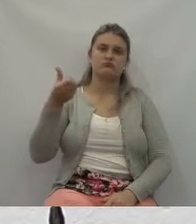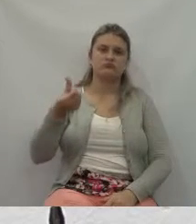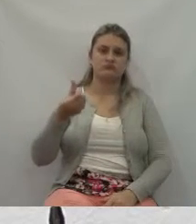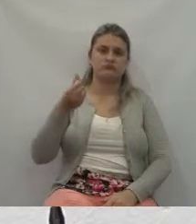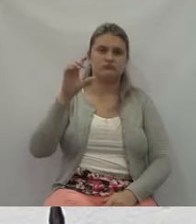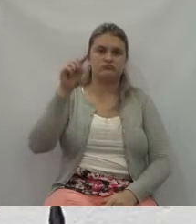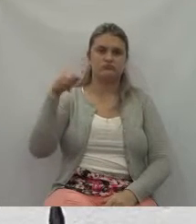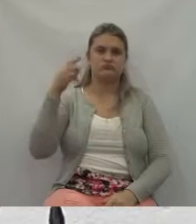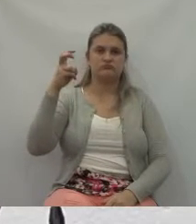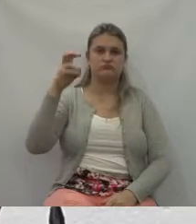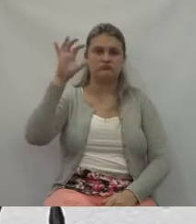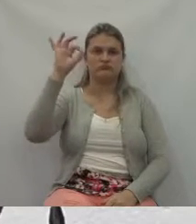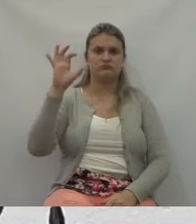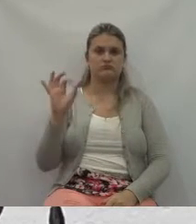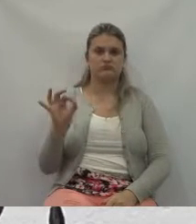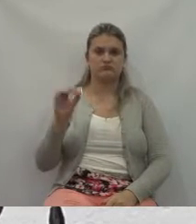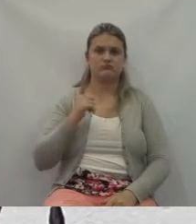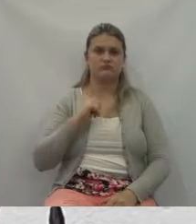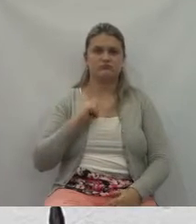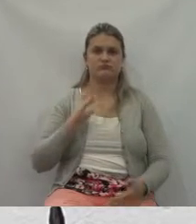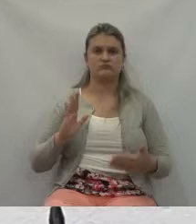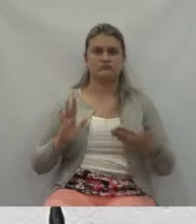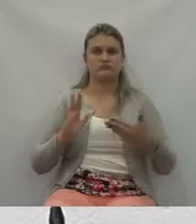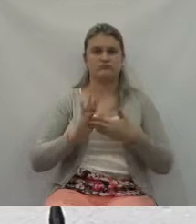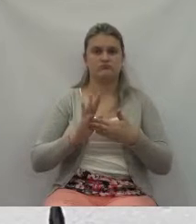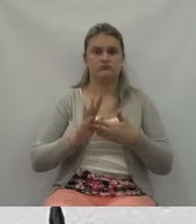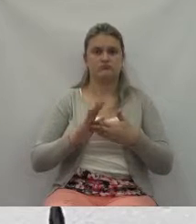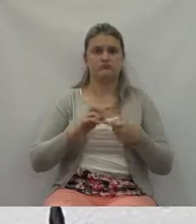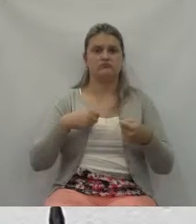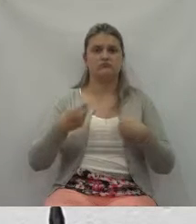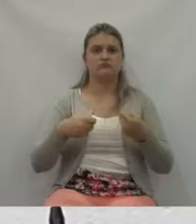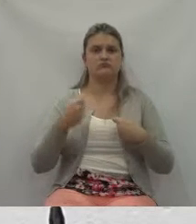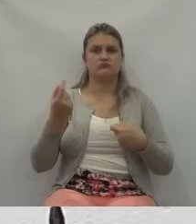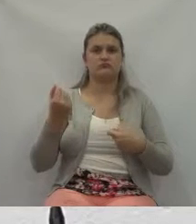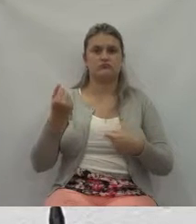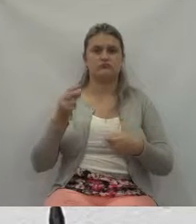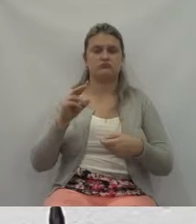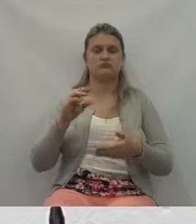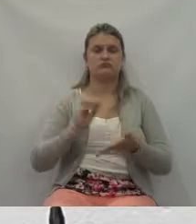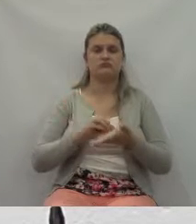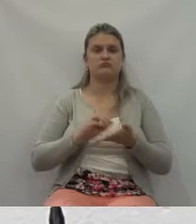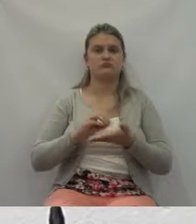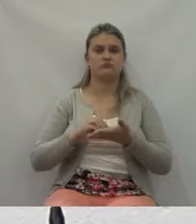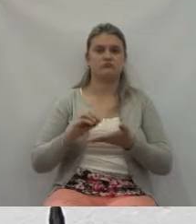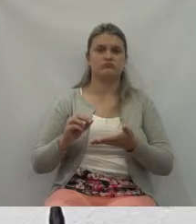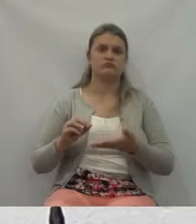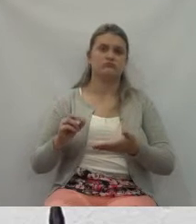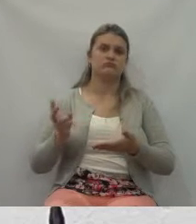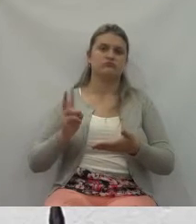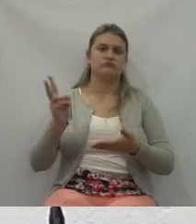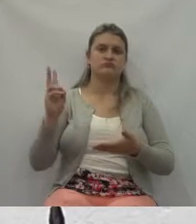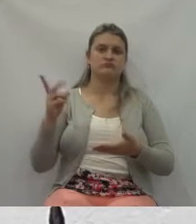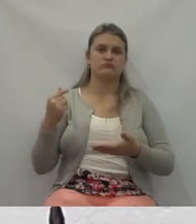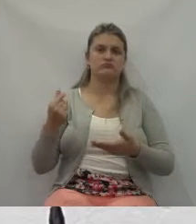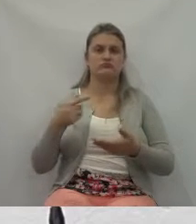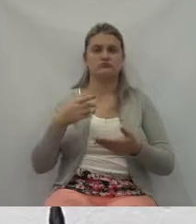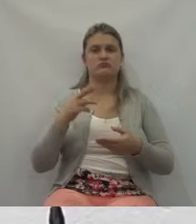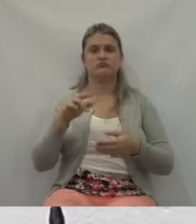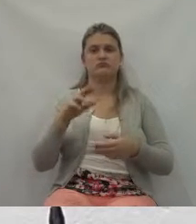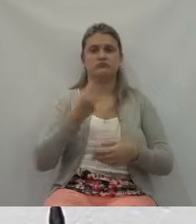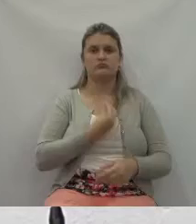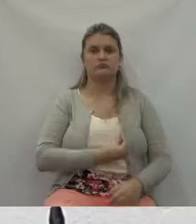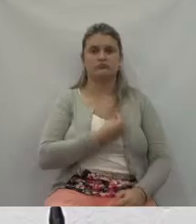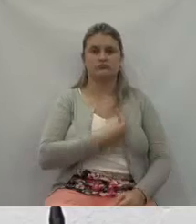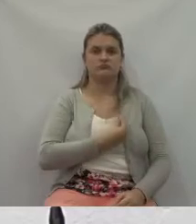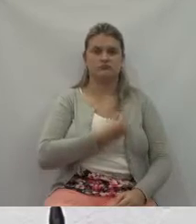limitações de recurso. É como a vida das pessoas, a vida das pessoas, a gente pode